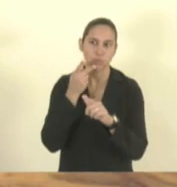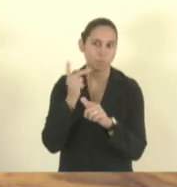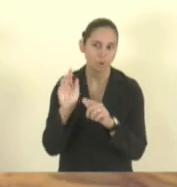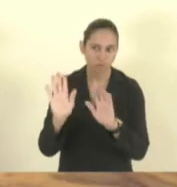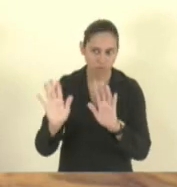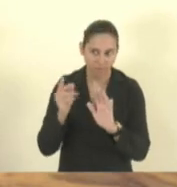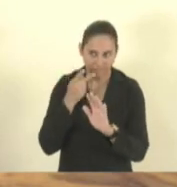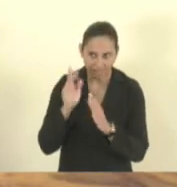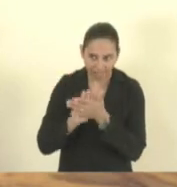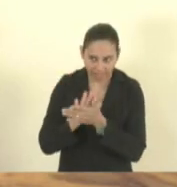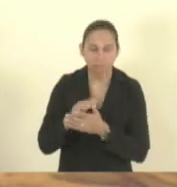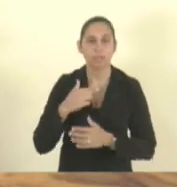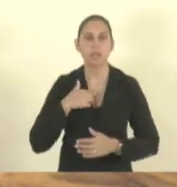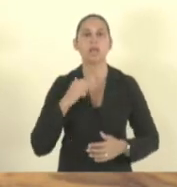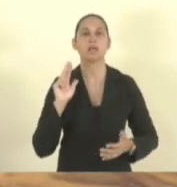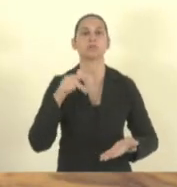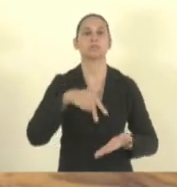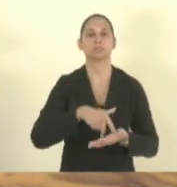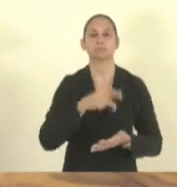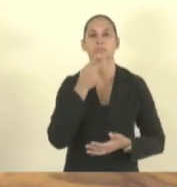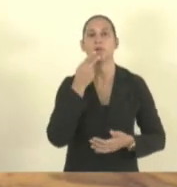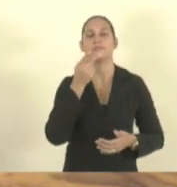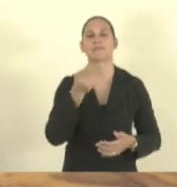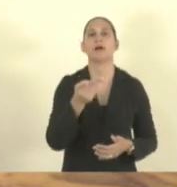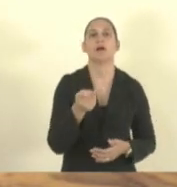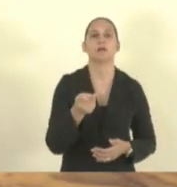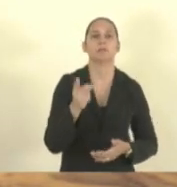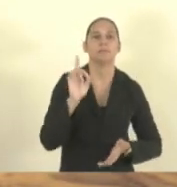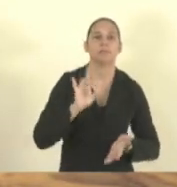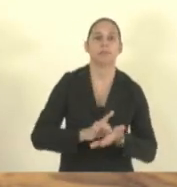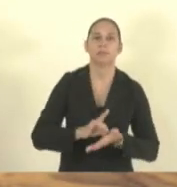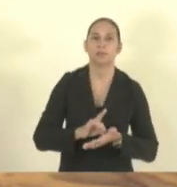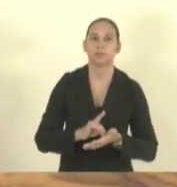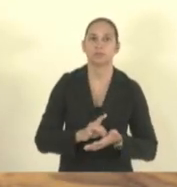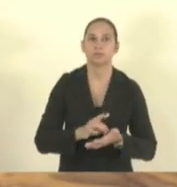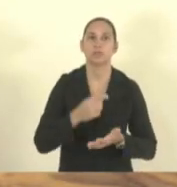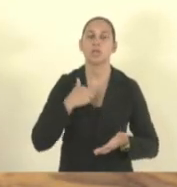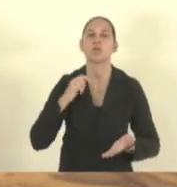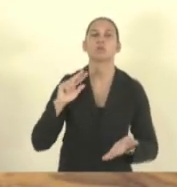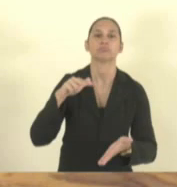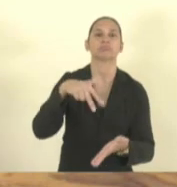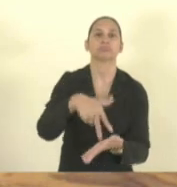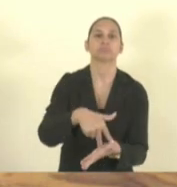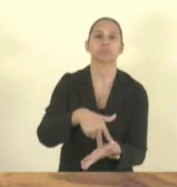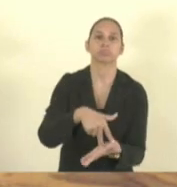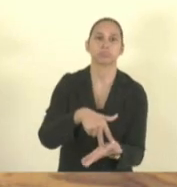Talvez um pai não chegue aqui até vocês, mas eu vou chegar.